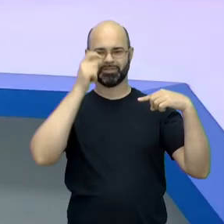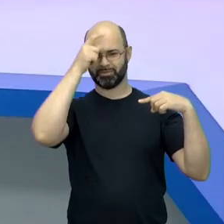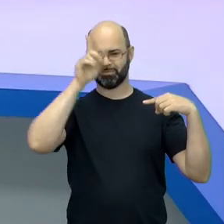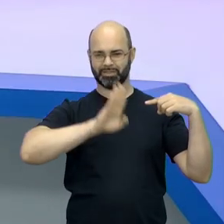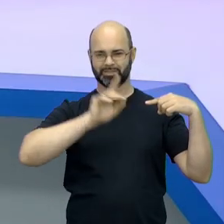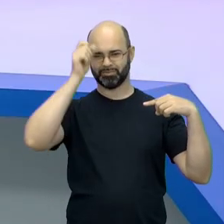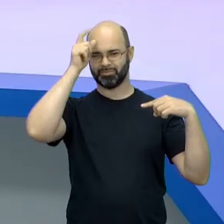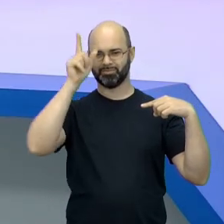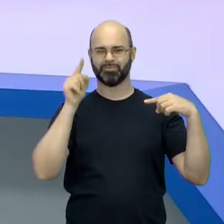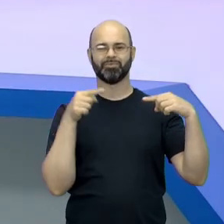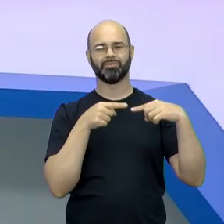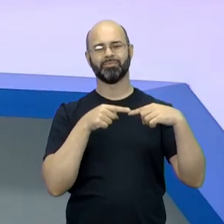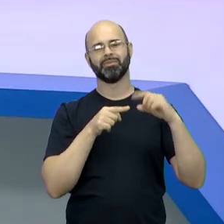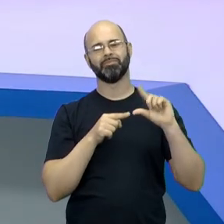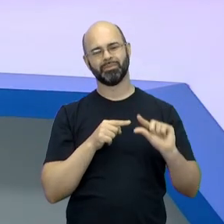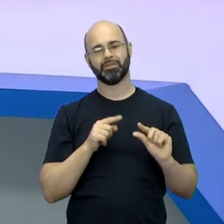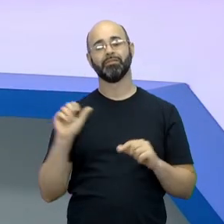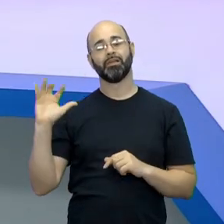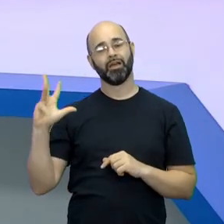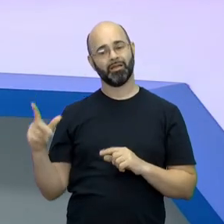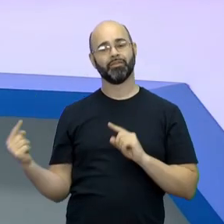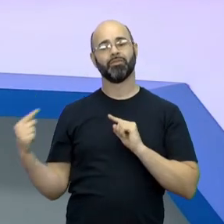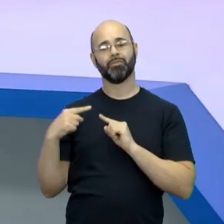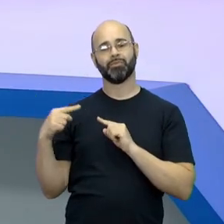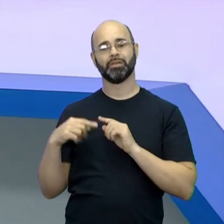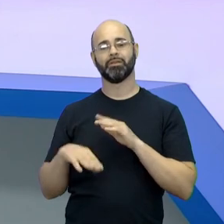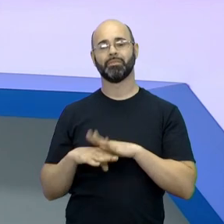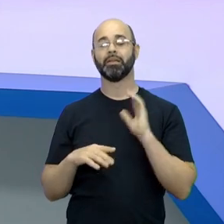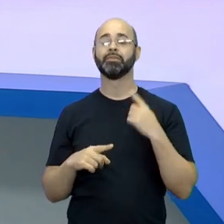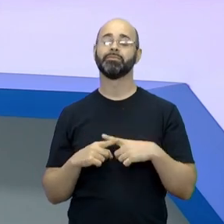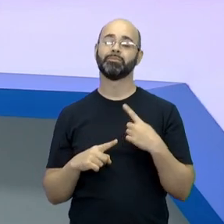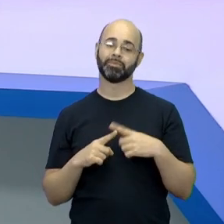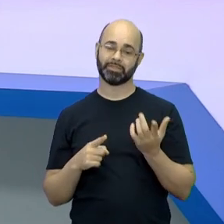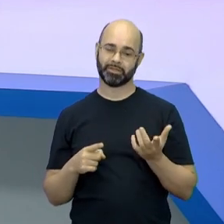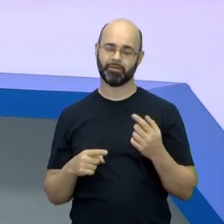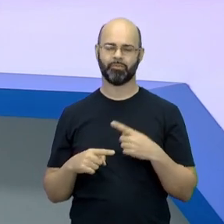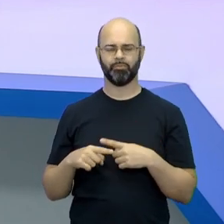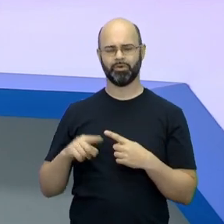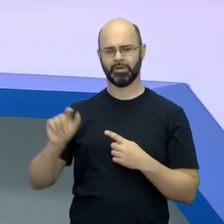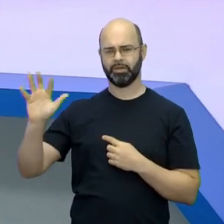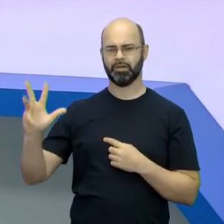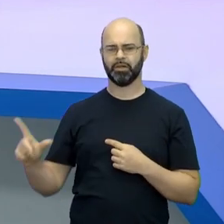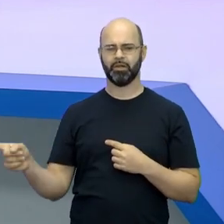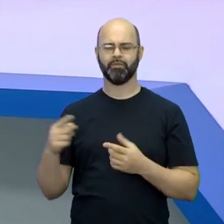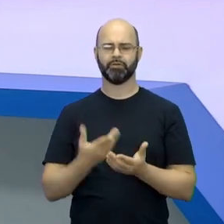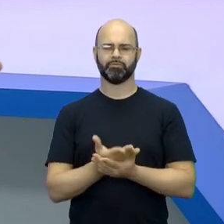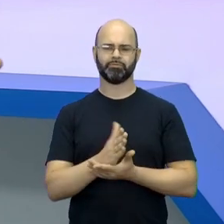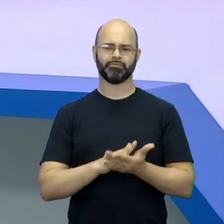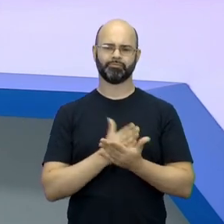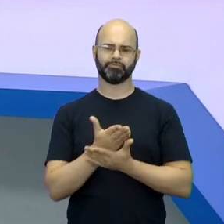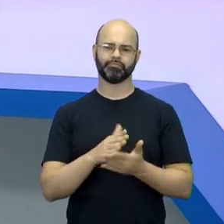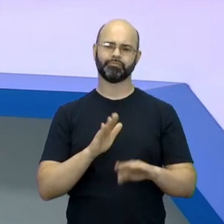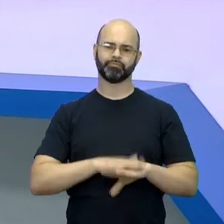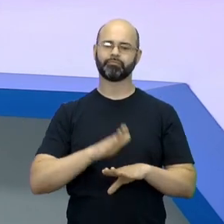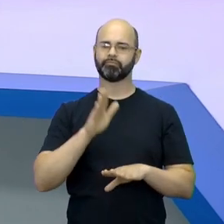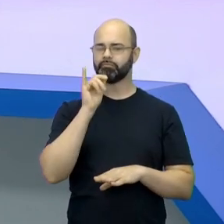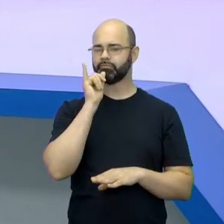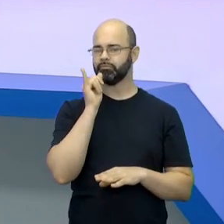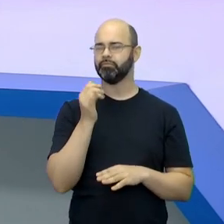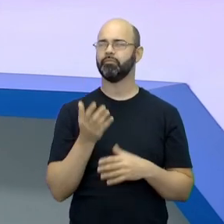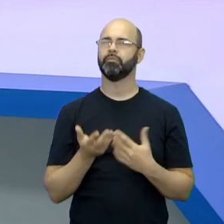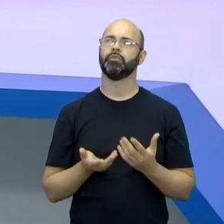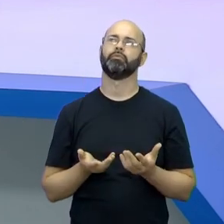da perspectiva, da afro-perspectiva, eles vão mostrar exatamente aquilo que incomoda eles, no que eles se veem representados. Quando a gente vê, por exemplo,